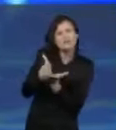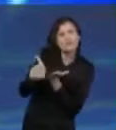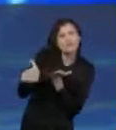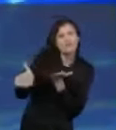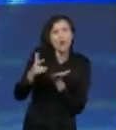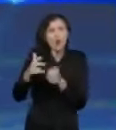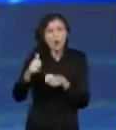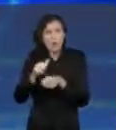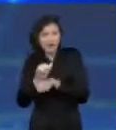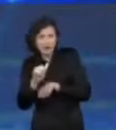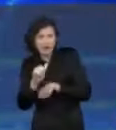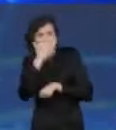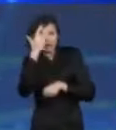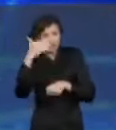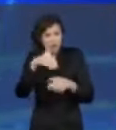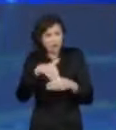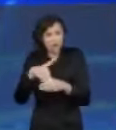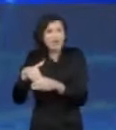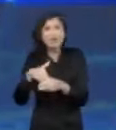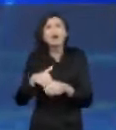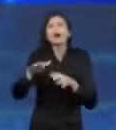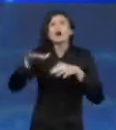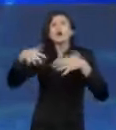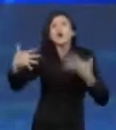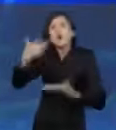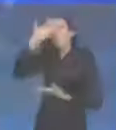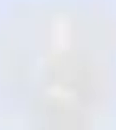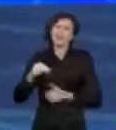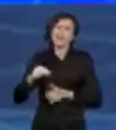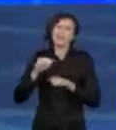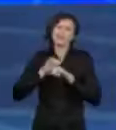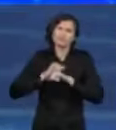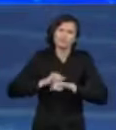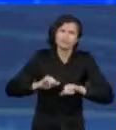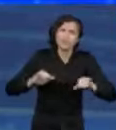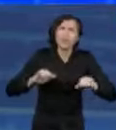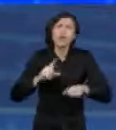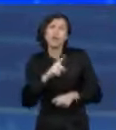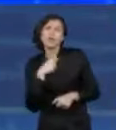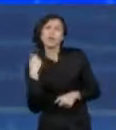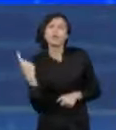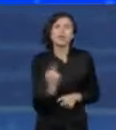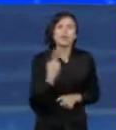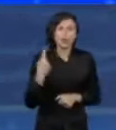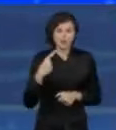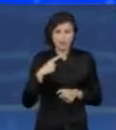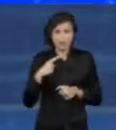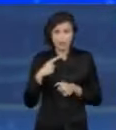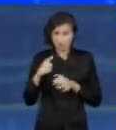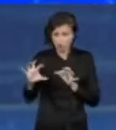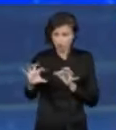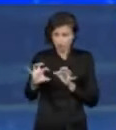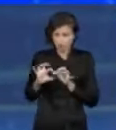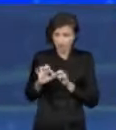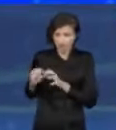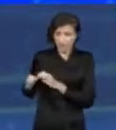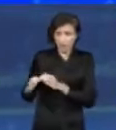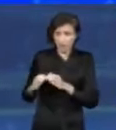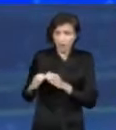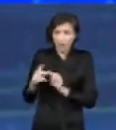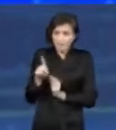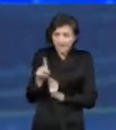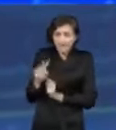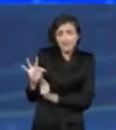o eleitor, em quem você vota para presidente da república? Nós temos uma coligação com o Partido dos